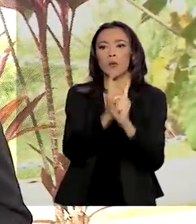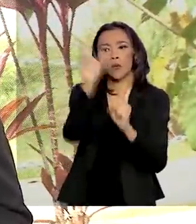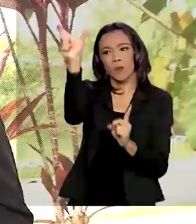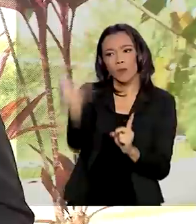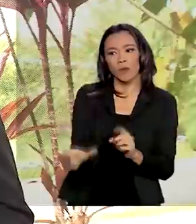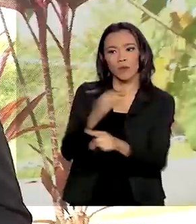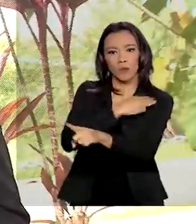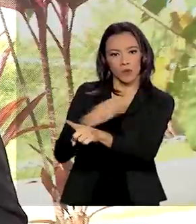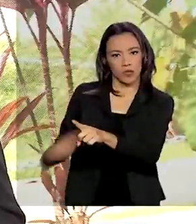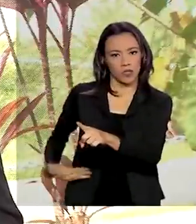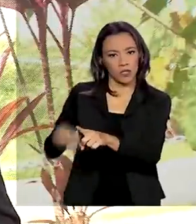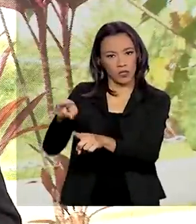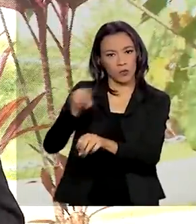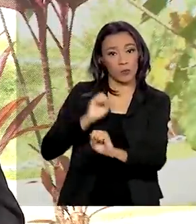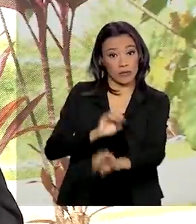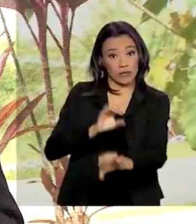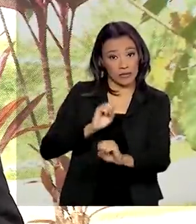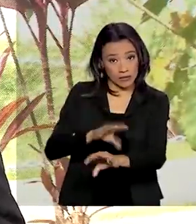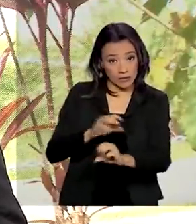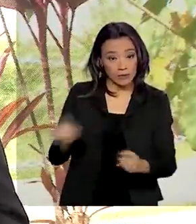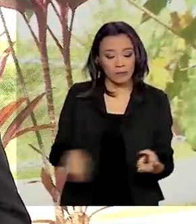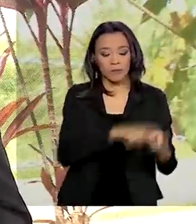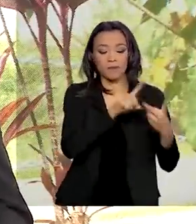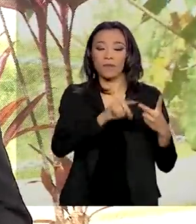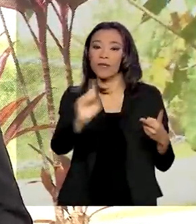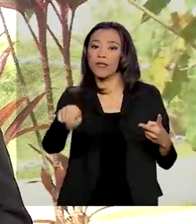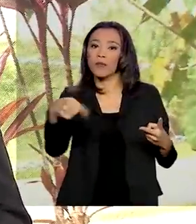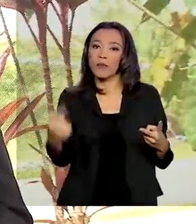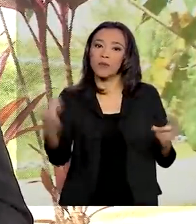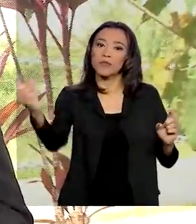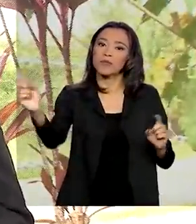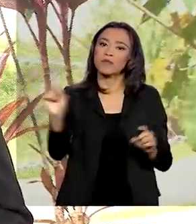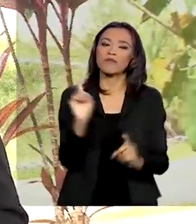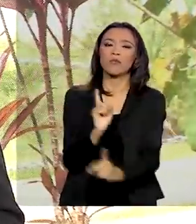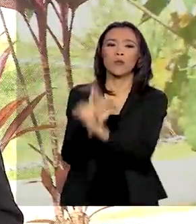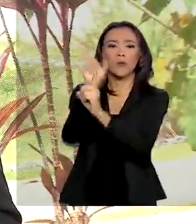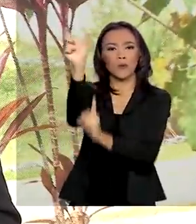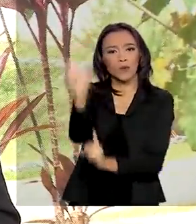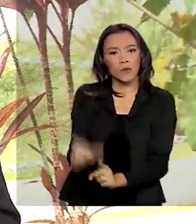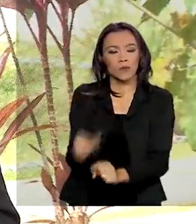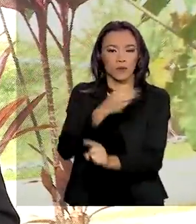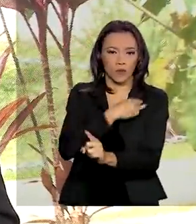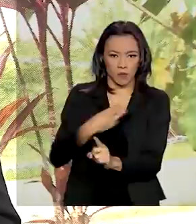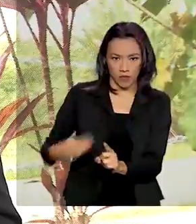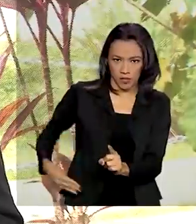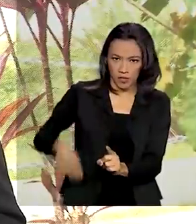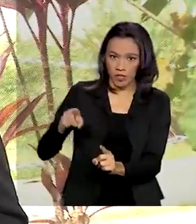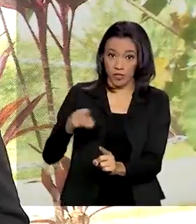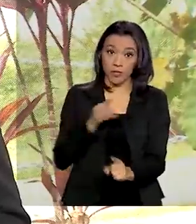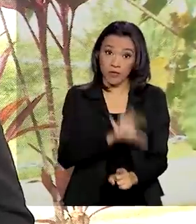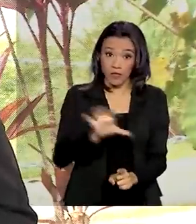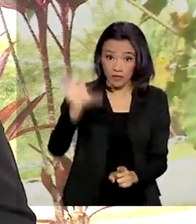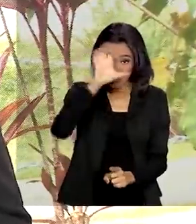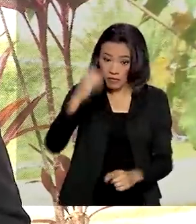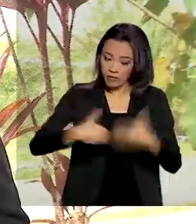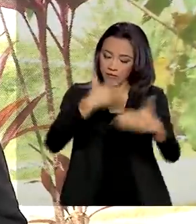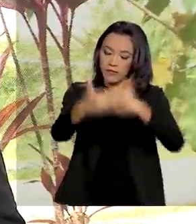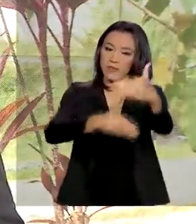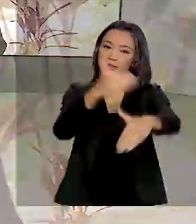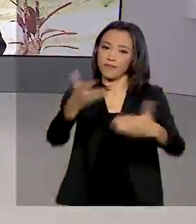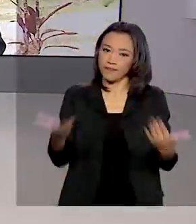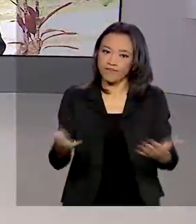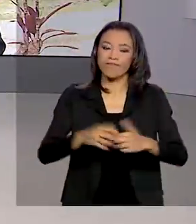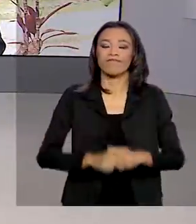da Educação, Abraham Weintraub, e na sequência, com o ministro do Desenvolvimento Regional, o Rogério Marinho. Renato, com você.